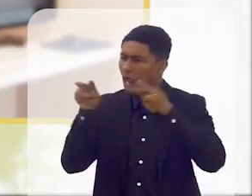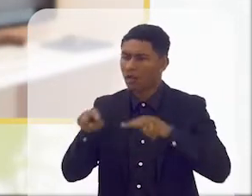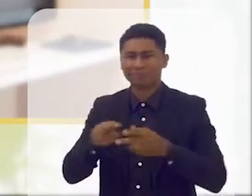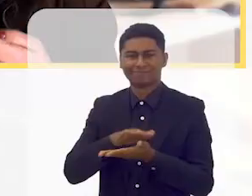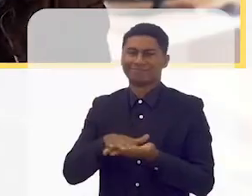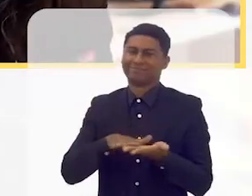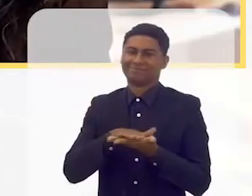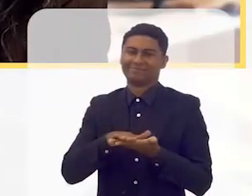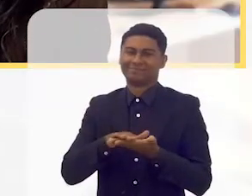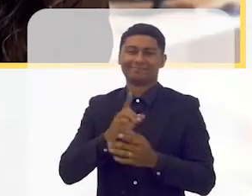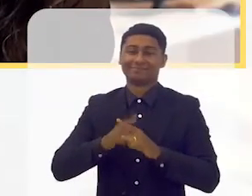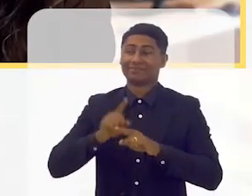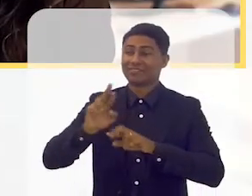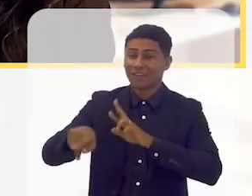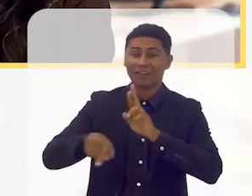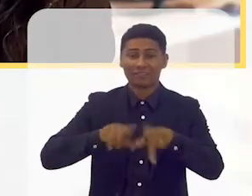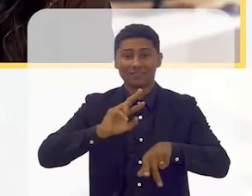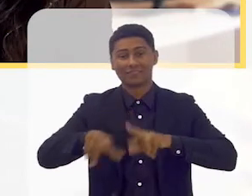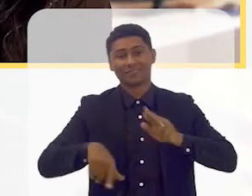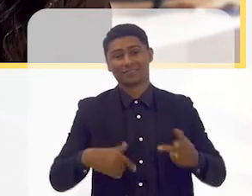da vida, essa diferença.